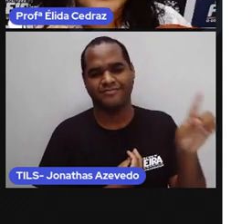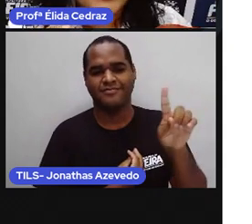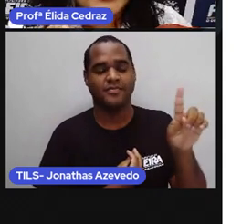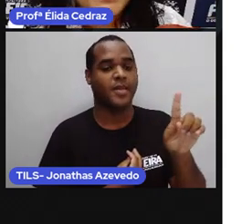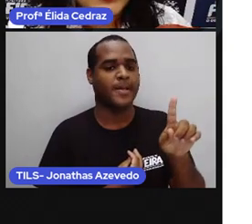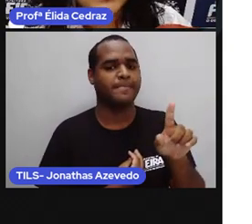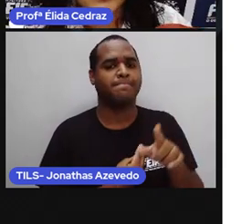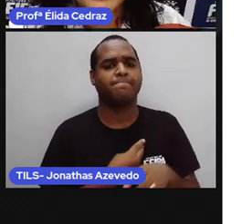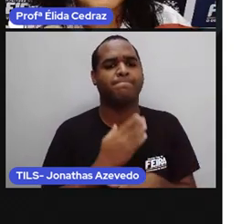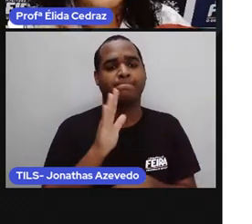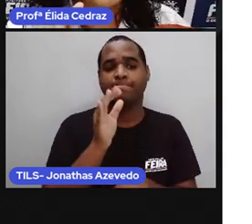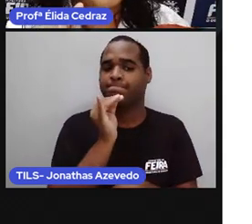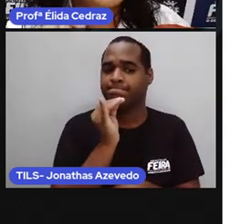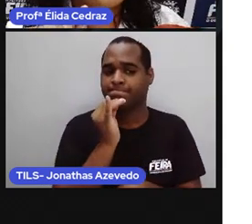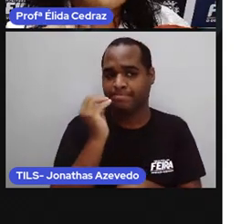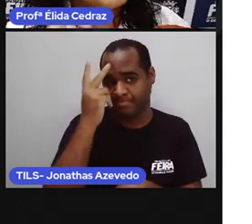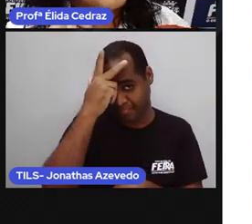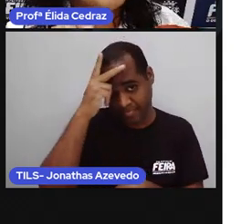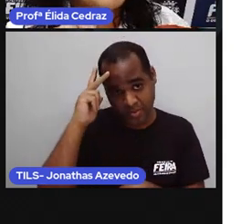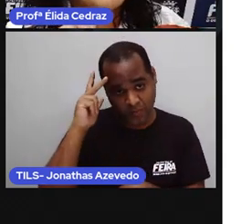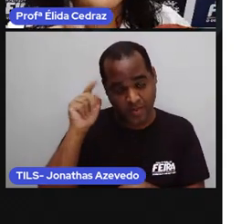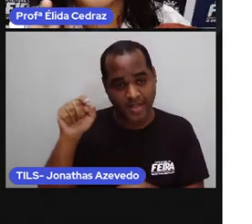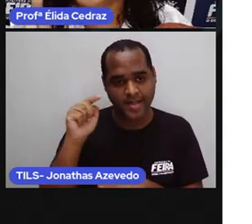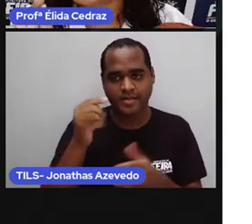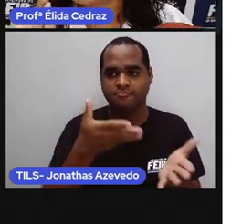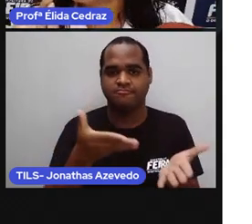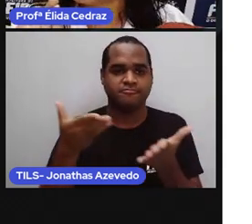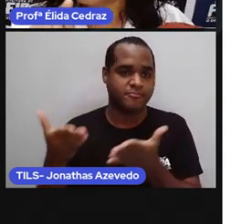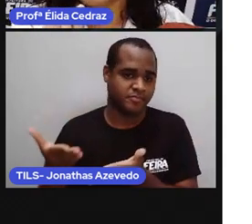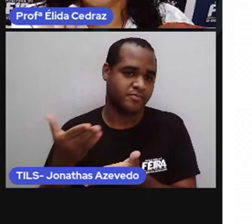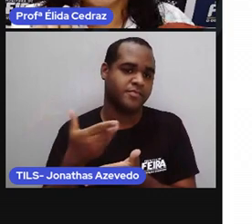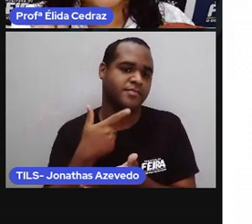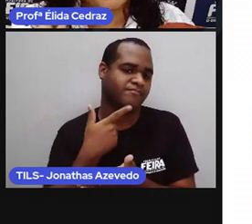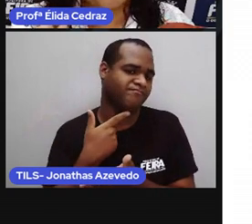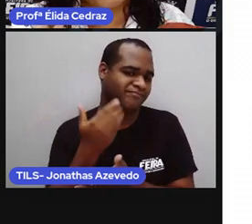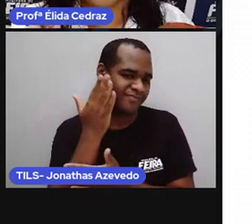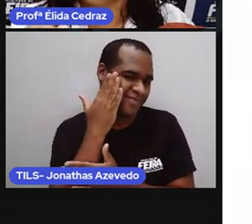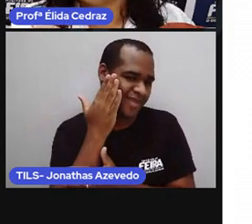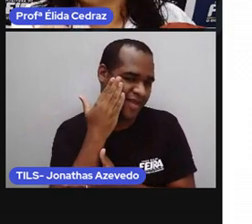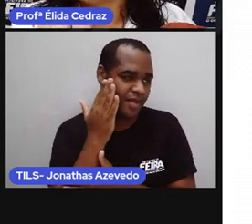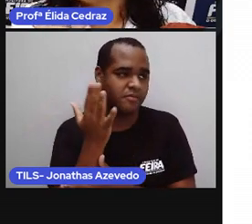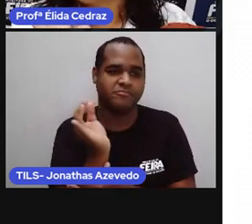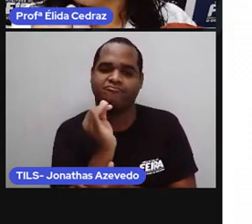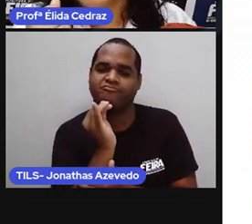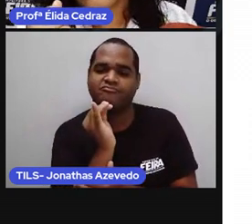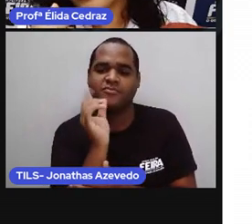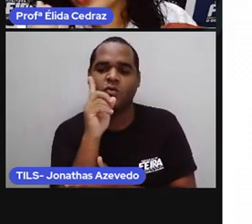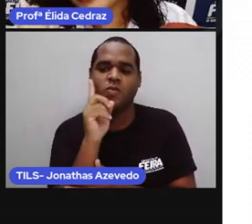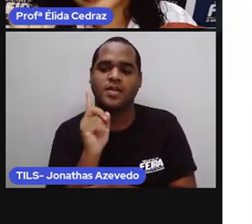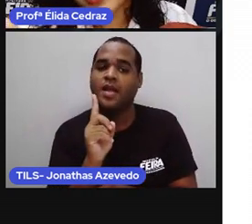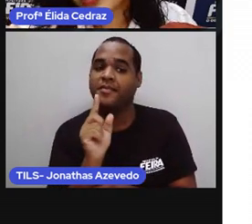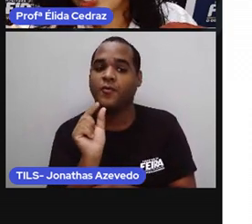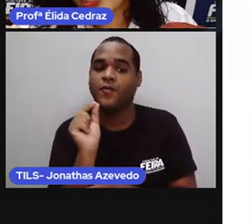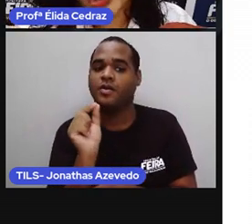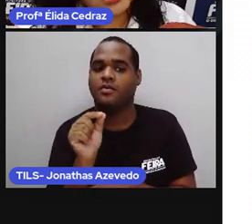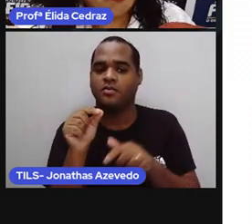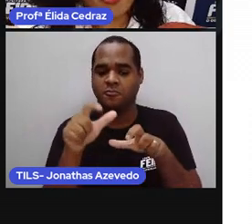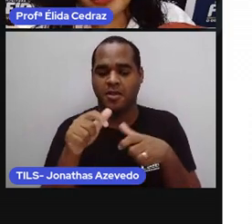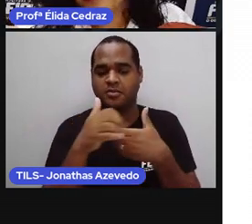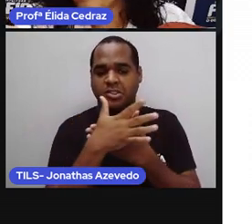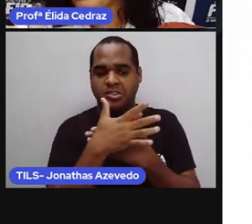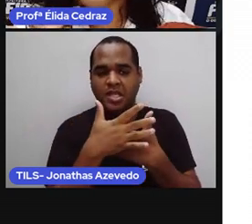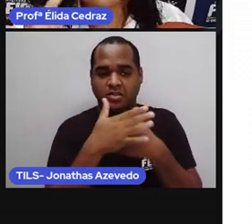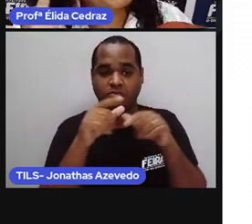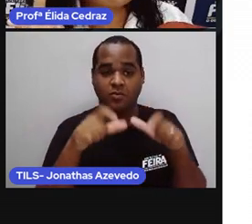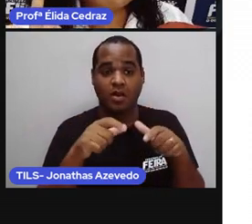Quando as pessoas que nós vamos convidar, elas não sabem nem onde é a cidade que a gente